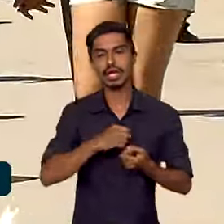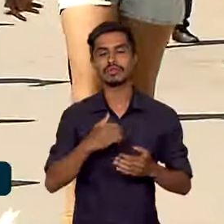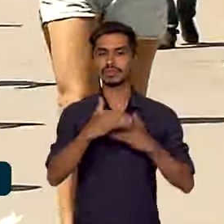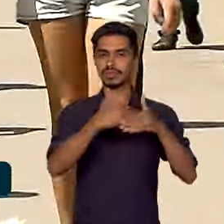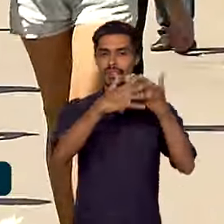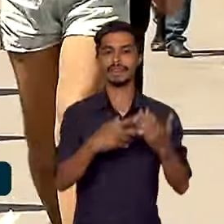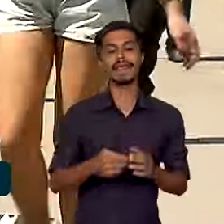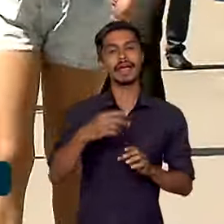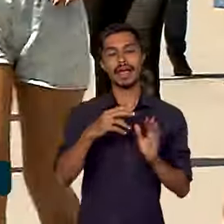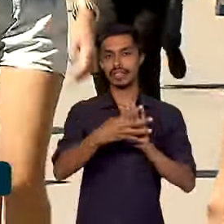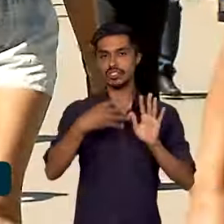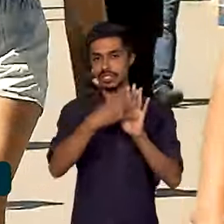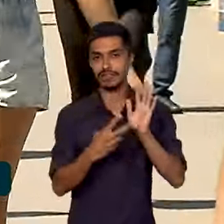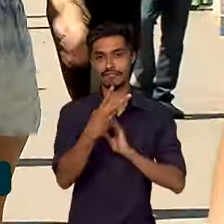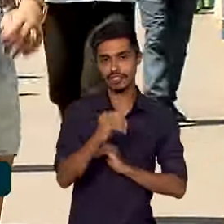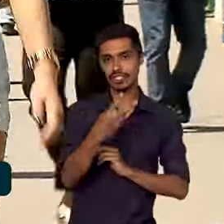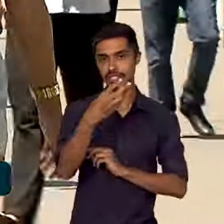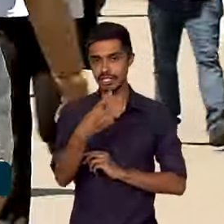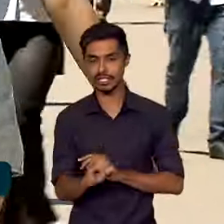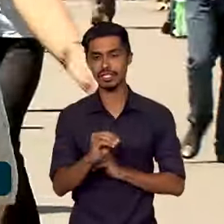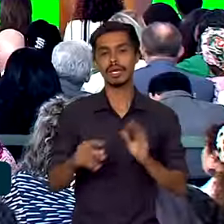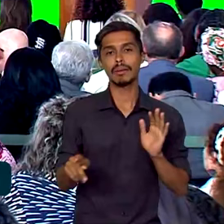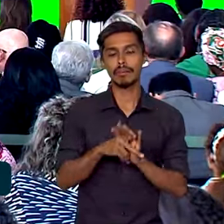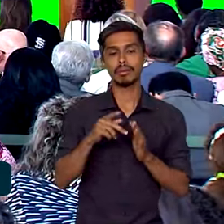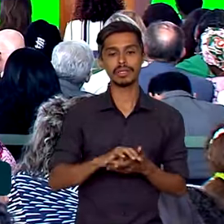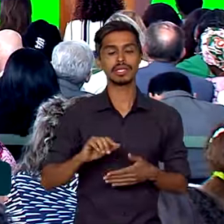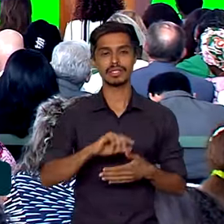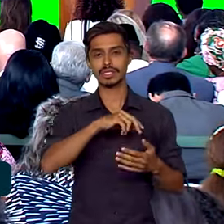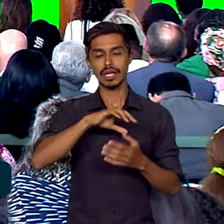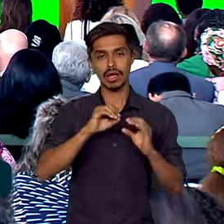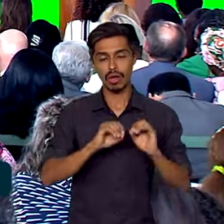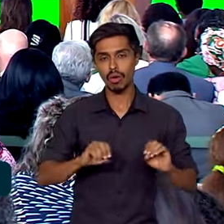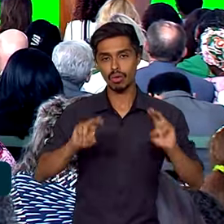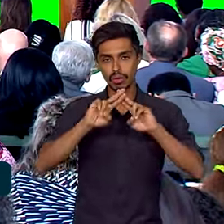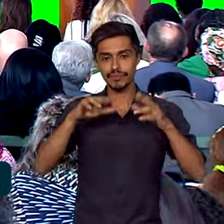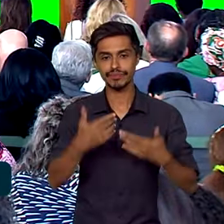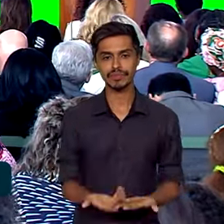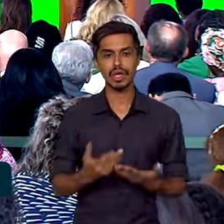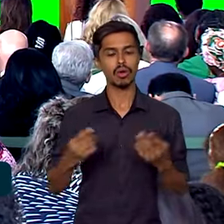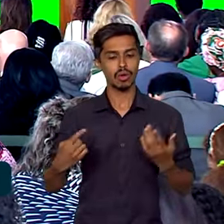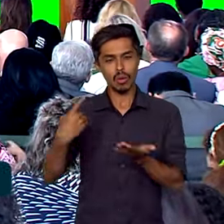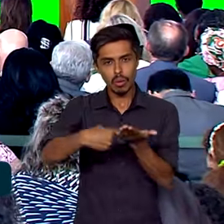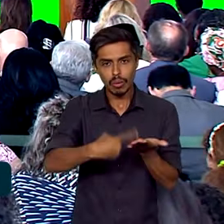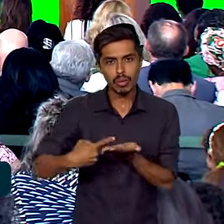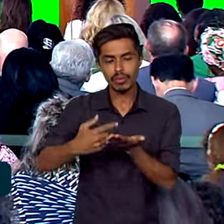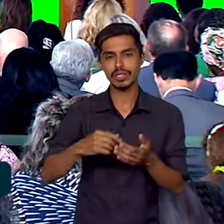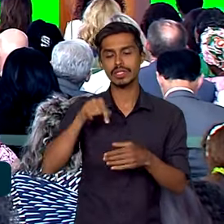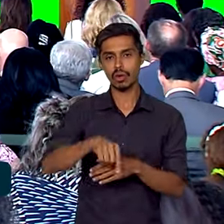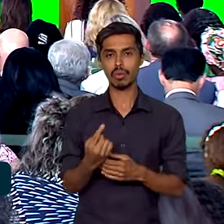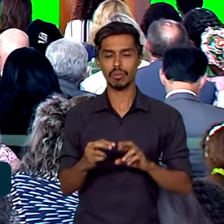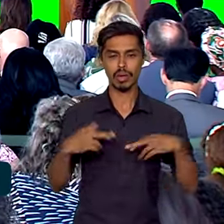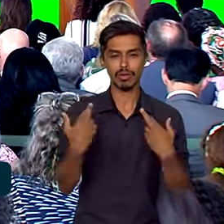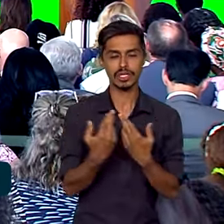a Agenda 2030 da Organização das Nações Unidas. A meta foi tema de um encontro nesta terça-feira no Palácio do